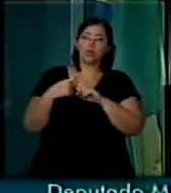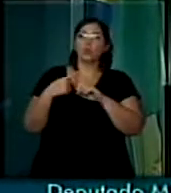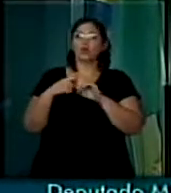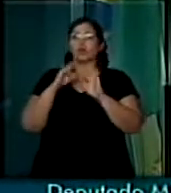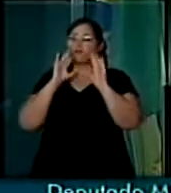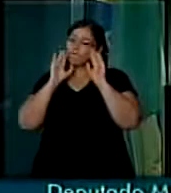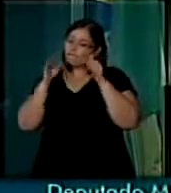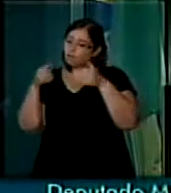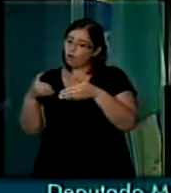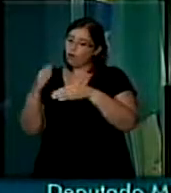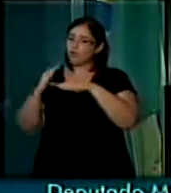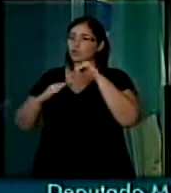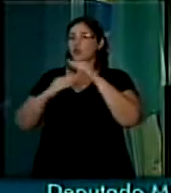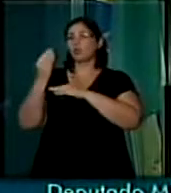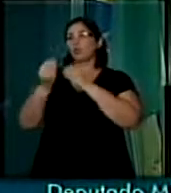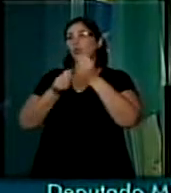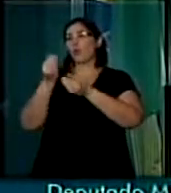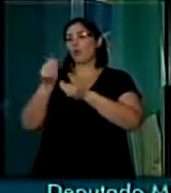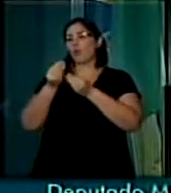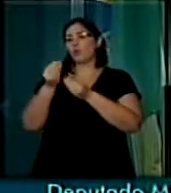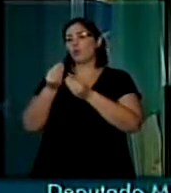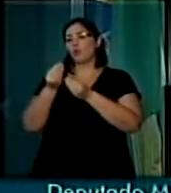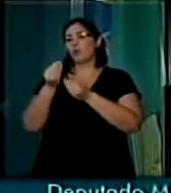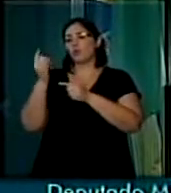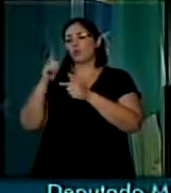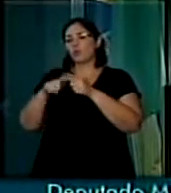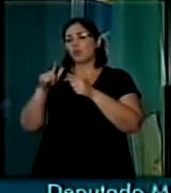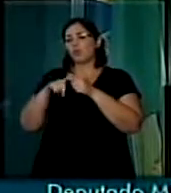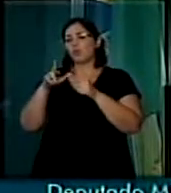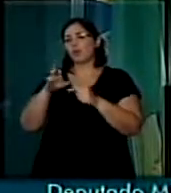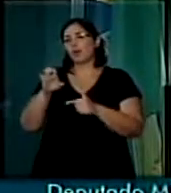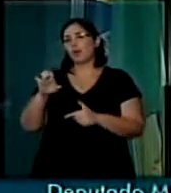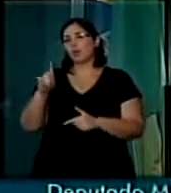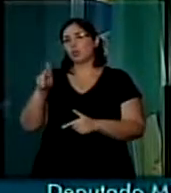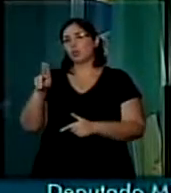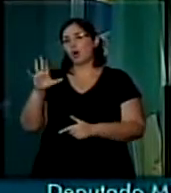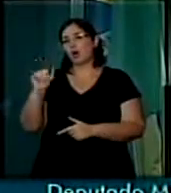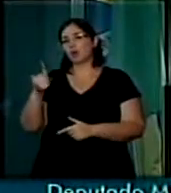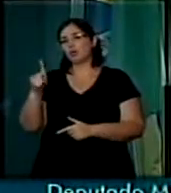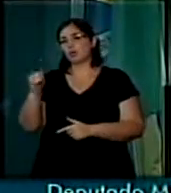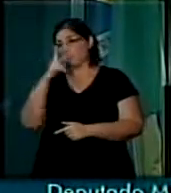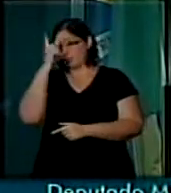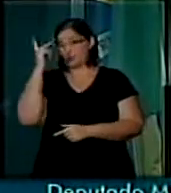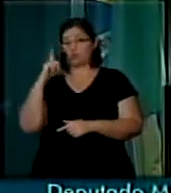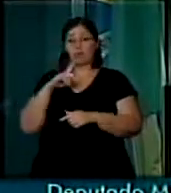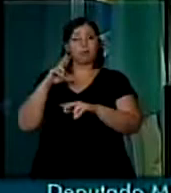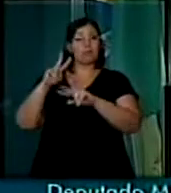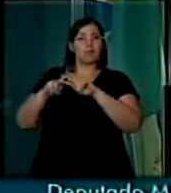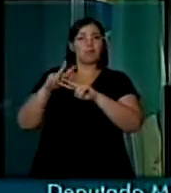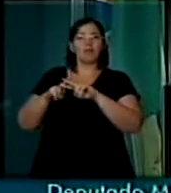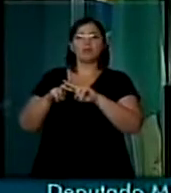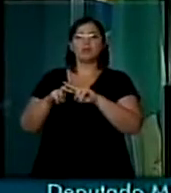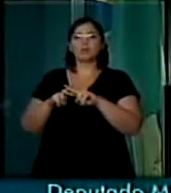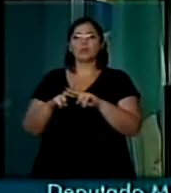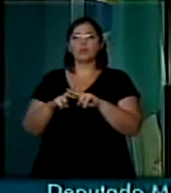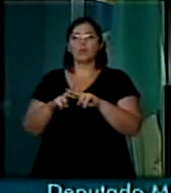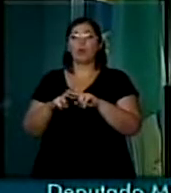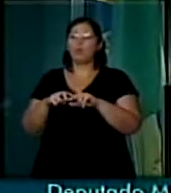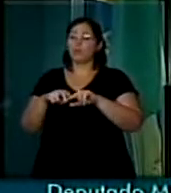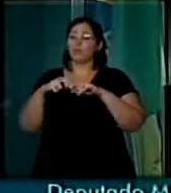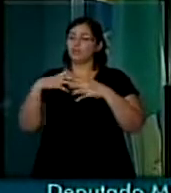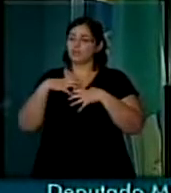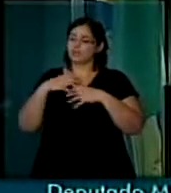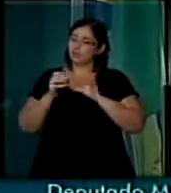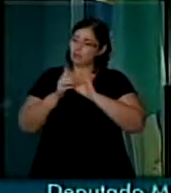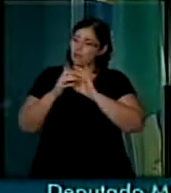respeito à questão dos reeducandos, dos presos. E aí fico muito à